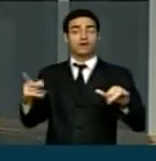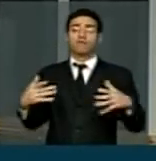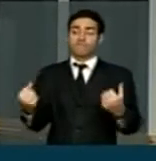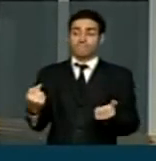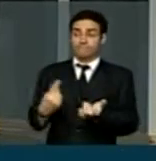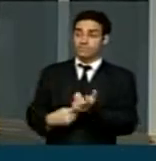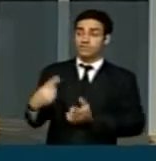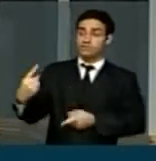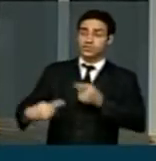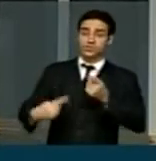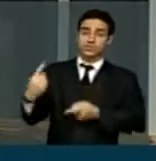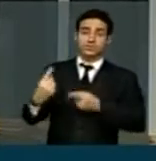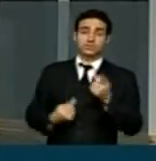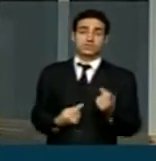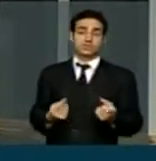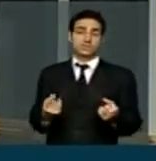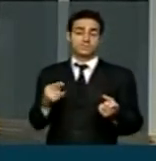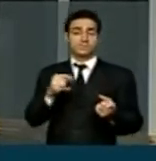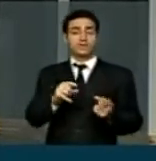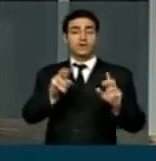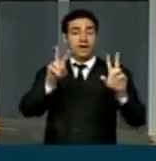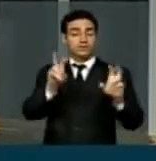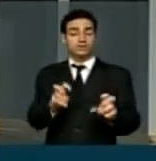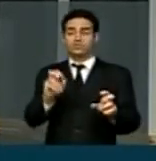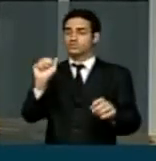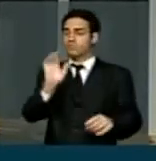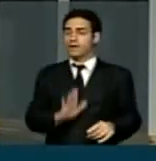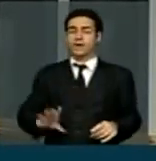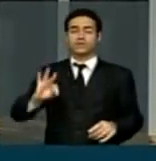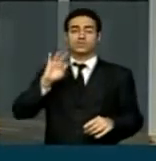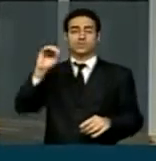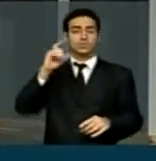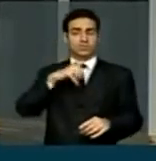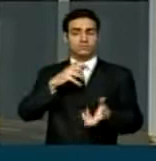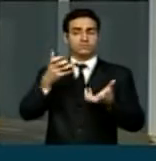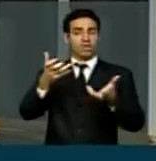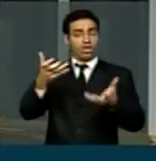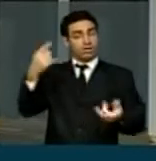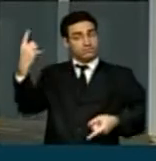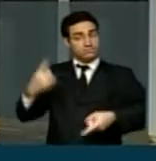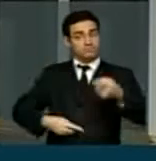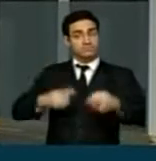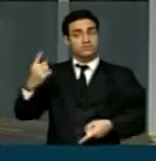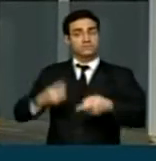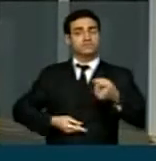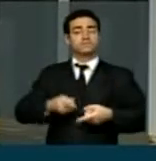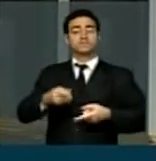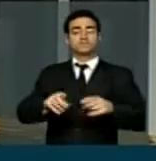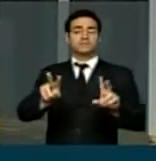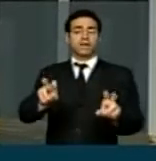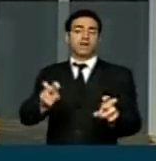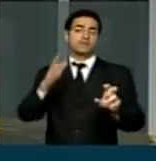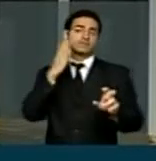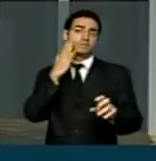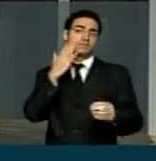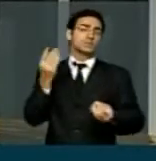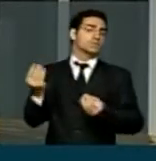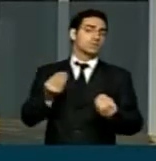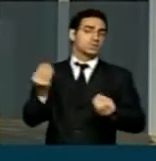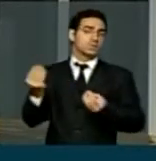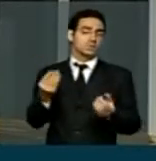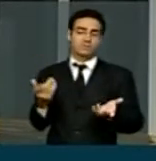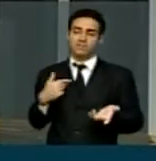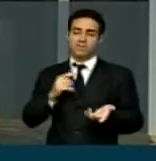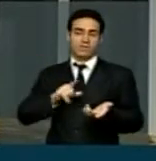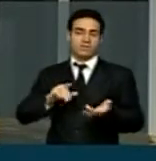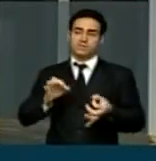discutirmos. Esse assunto, o Brasil todo quer a discussão desse tema. Não é